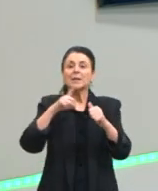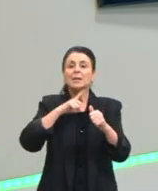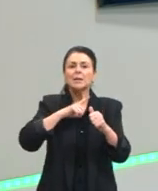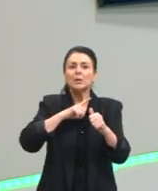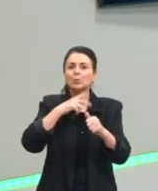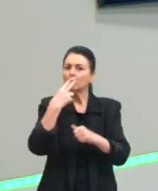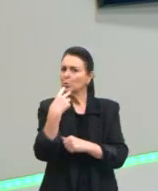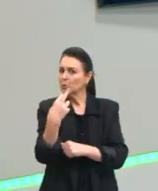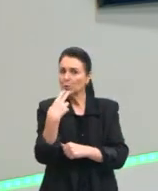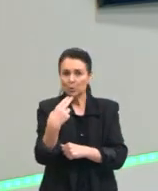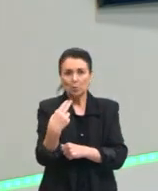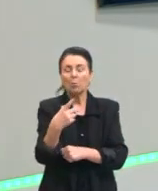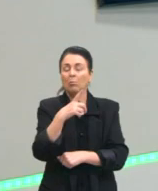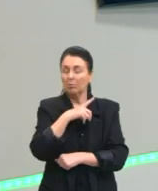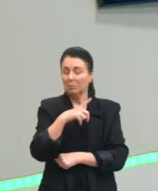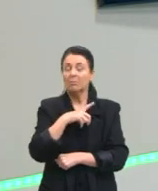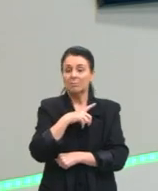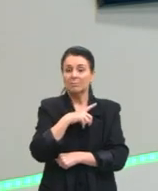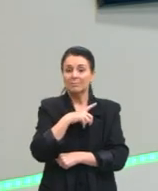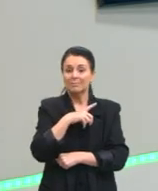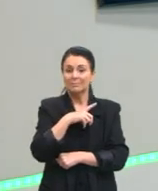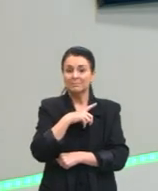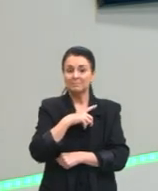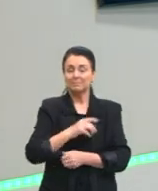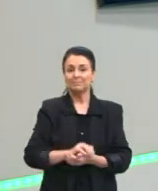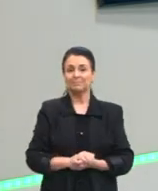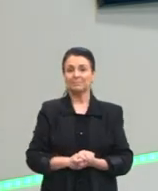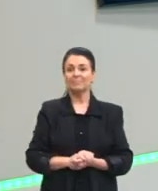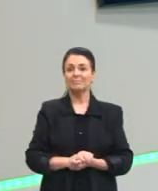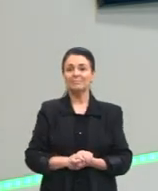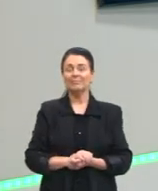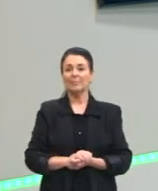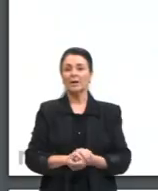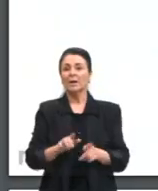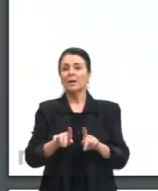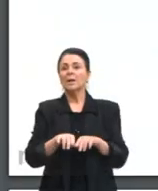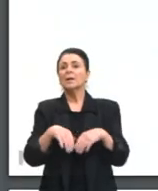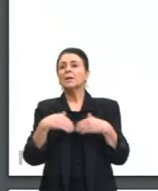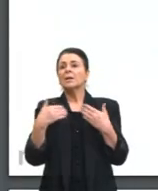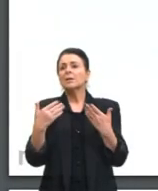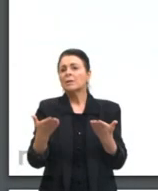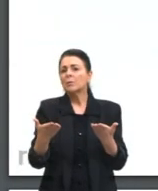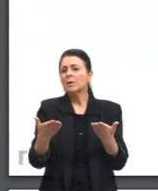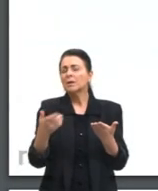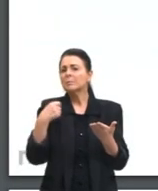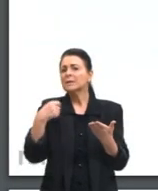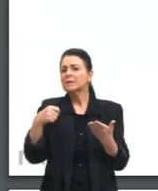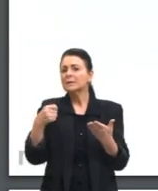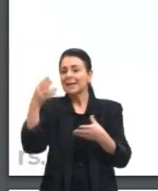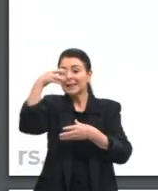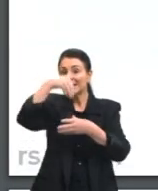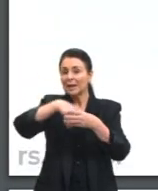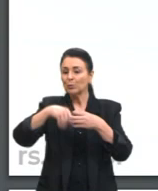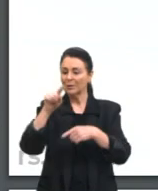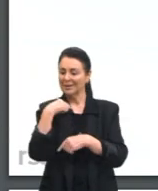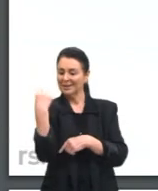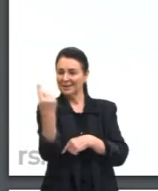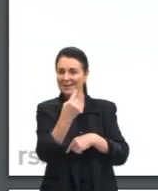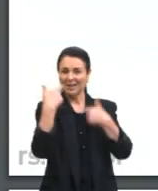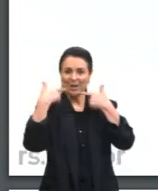idioma dá para elas. Quais são as ferramentas que a gente tem dentro da nossa linguagem?